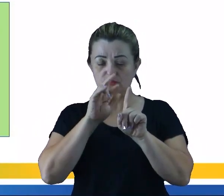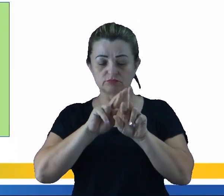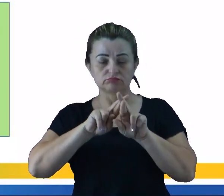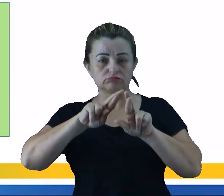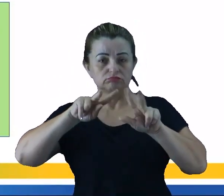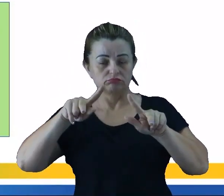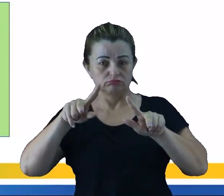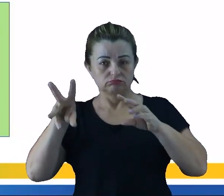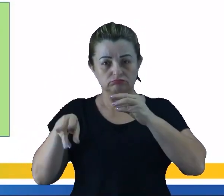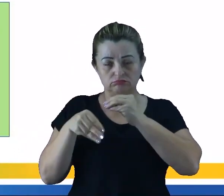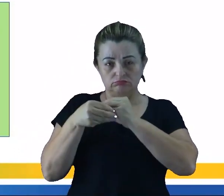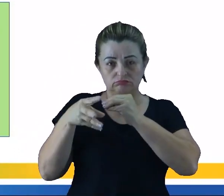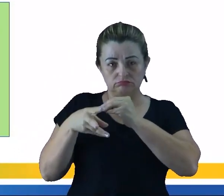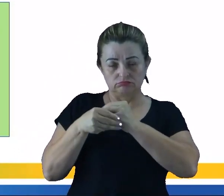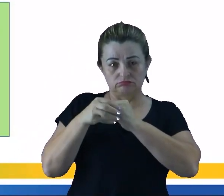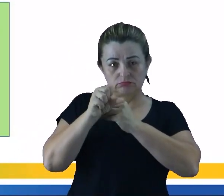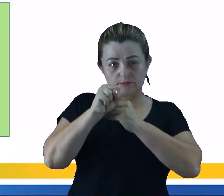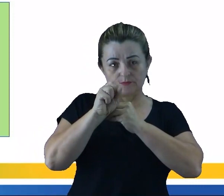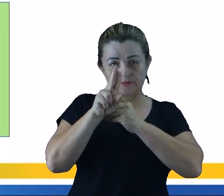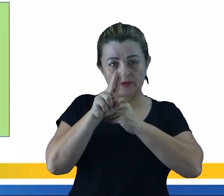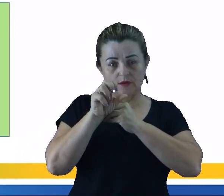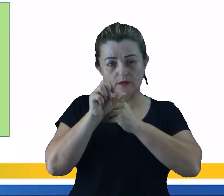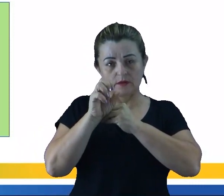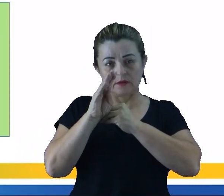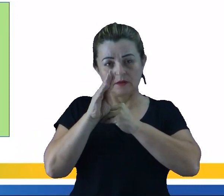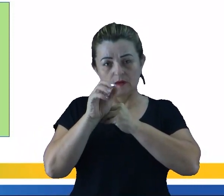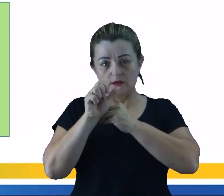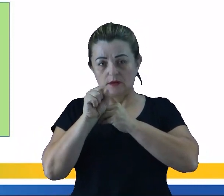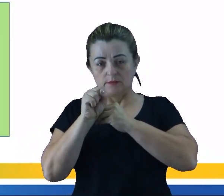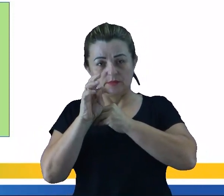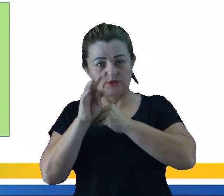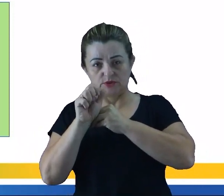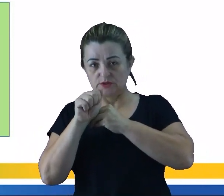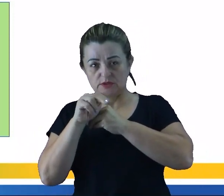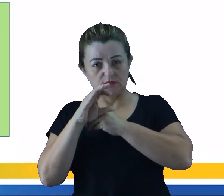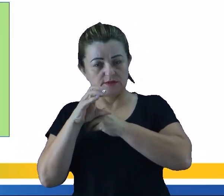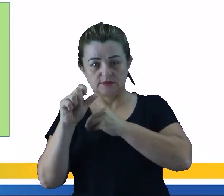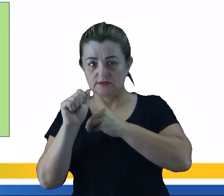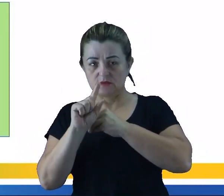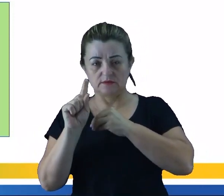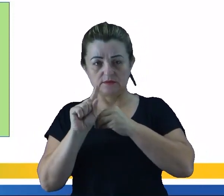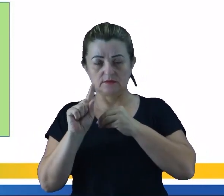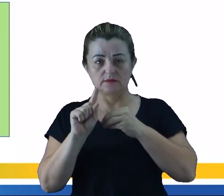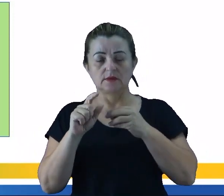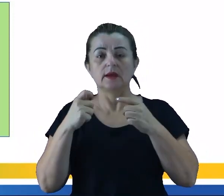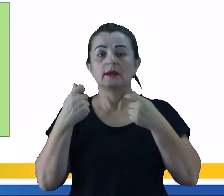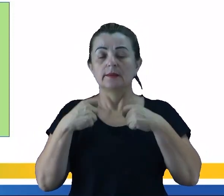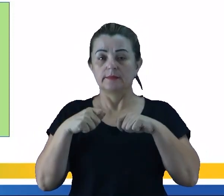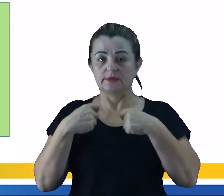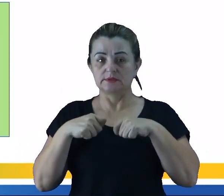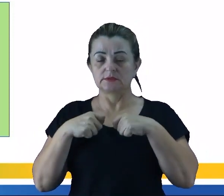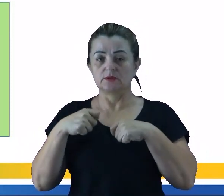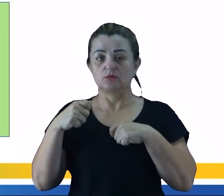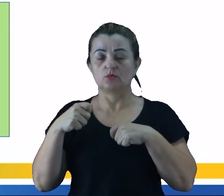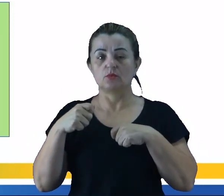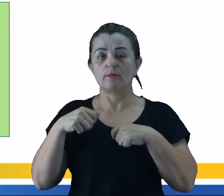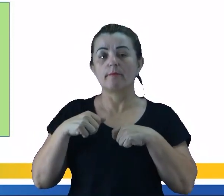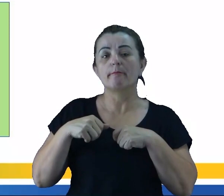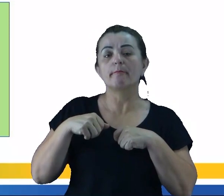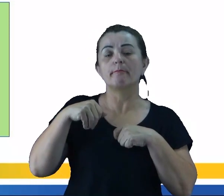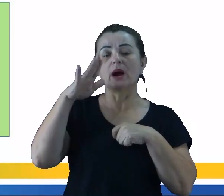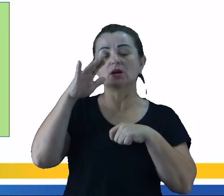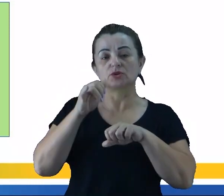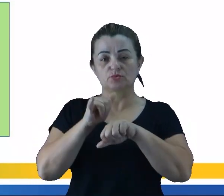substância e nem sempre apenas um método de separação é suficiente. Então às vezes a gente pode utilizar mais de um